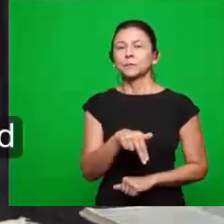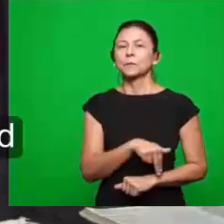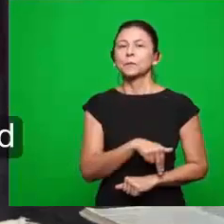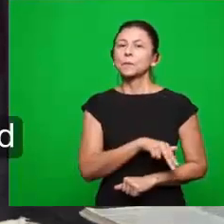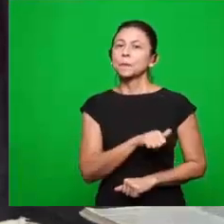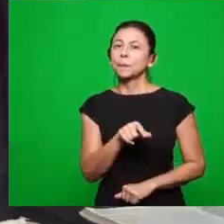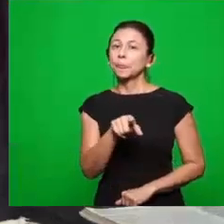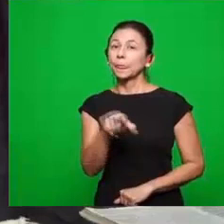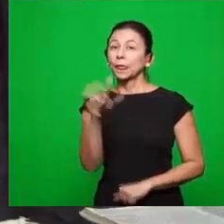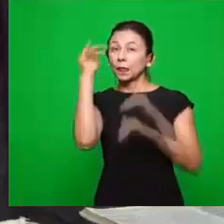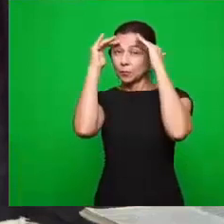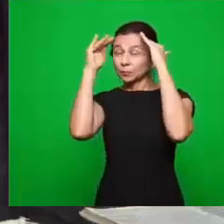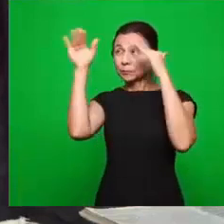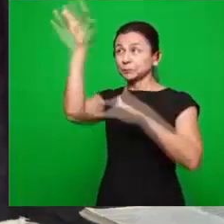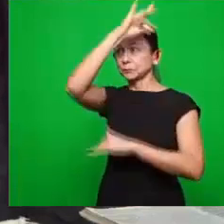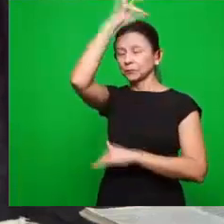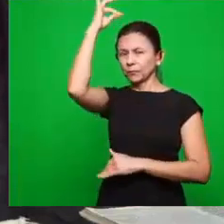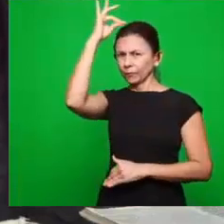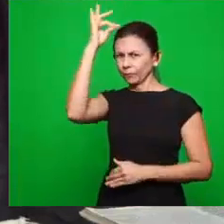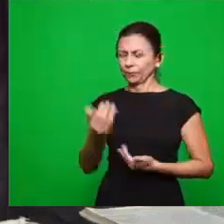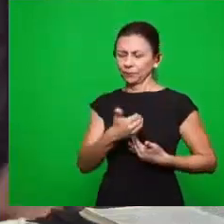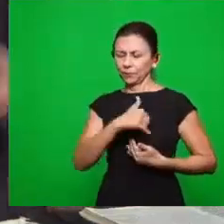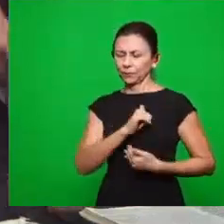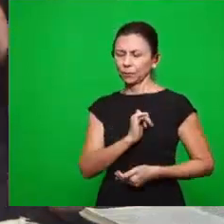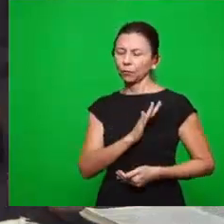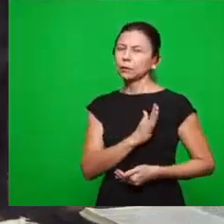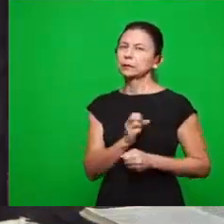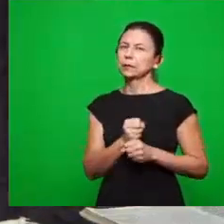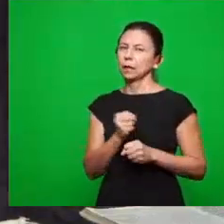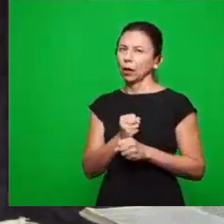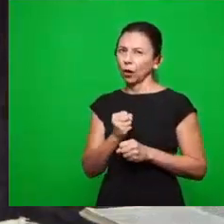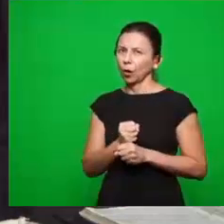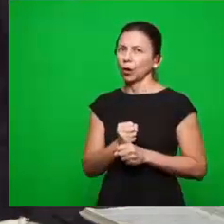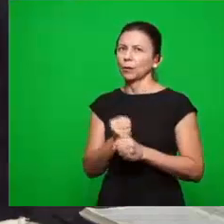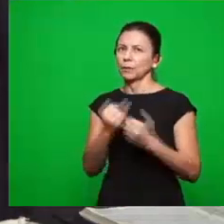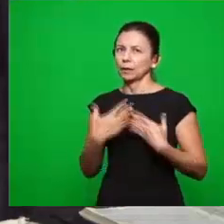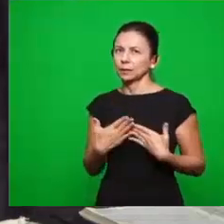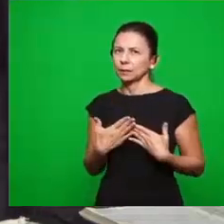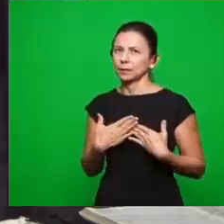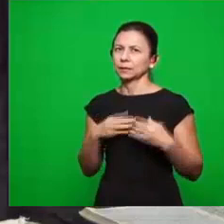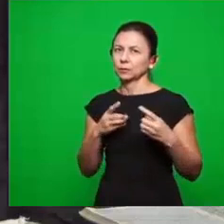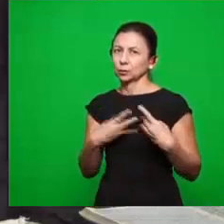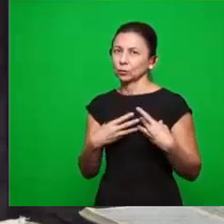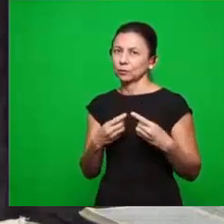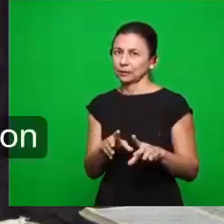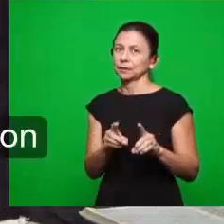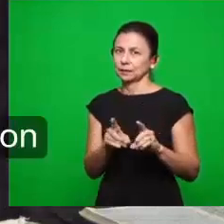que guardar a obra do Senhor, a obra do Espírito Santo, tem que ficar nos nossos corações, para nós recebermos o galardão de Deus.